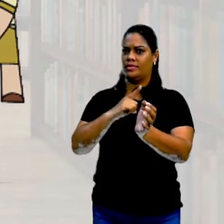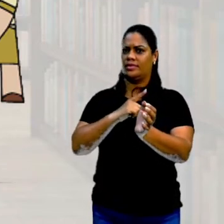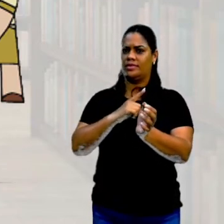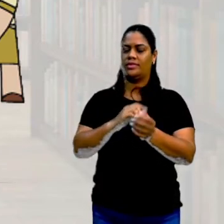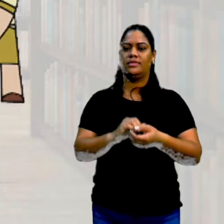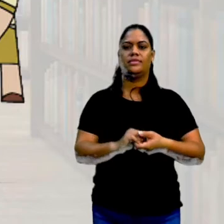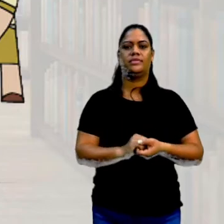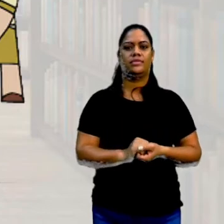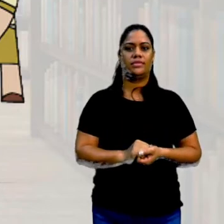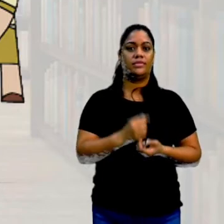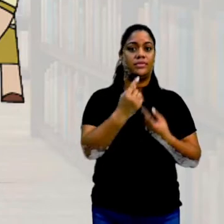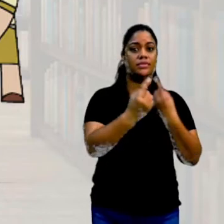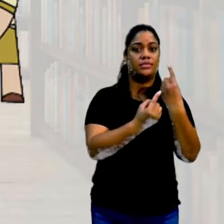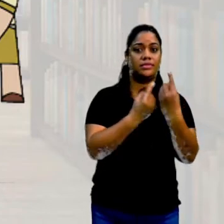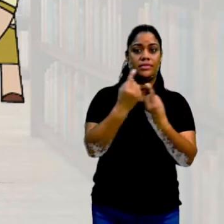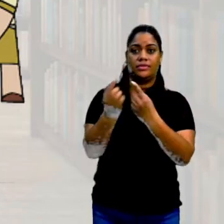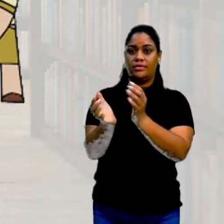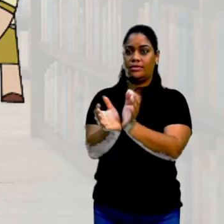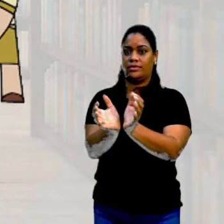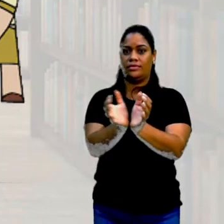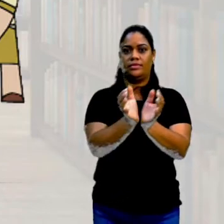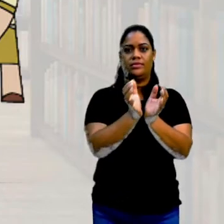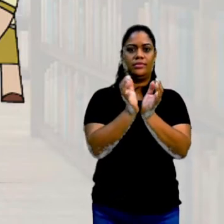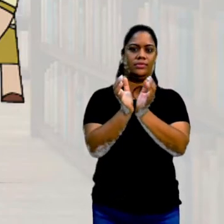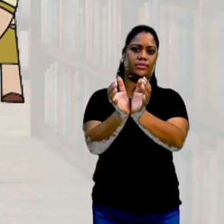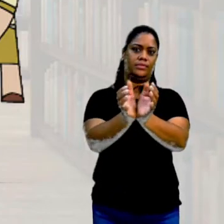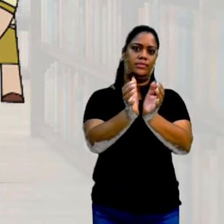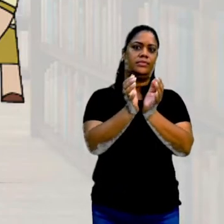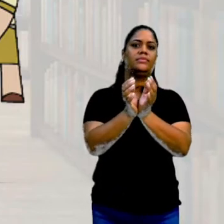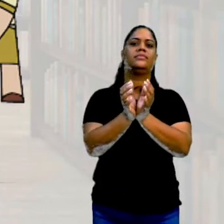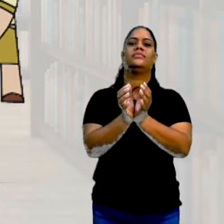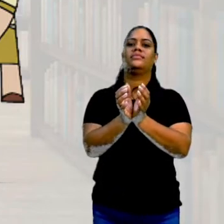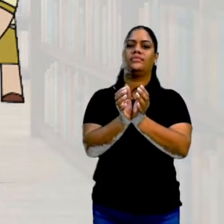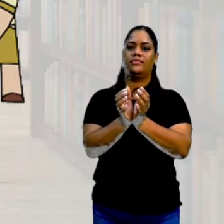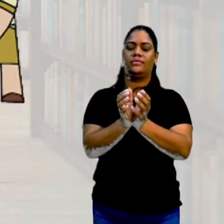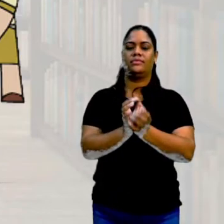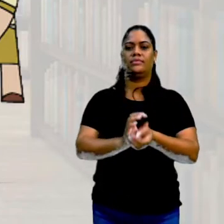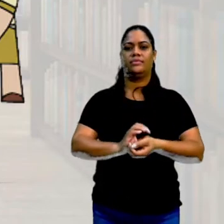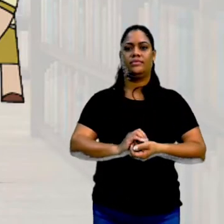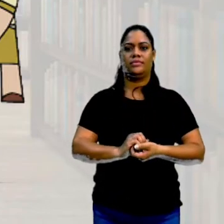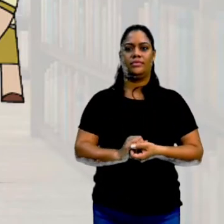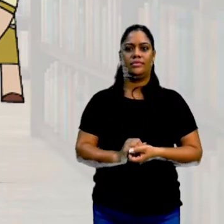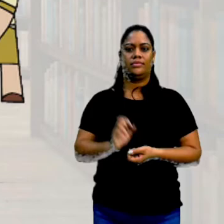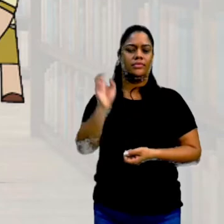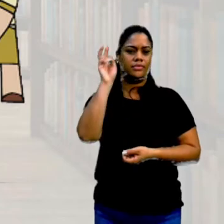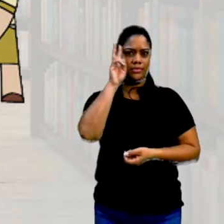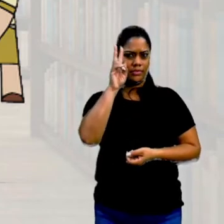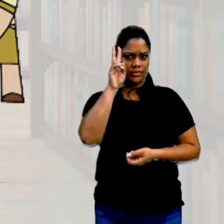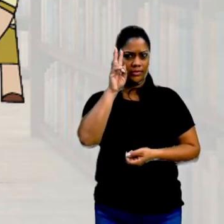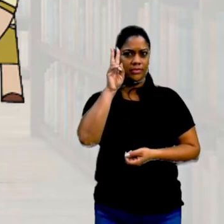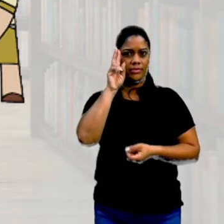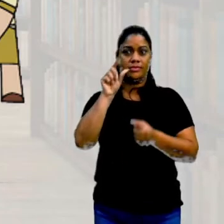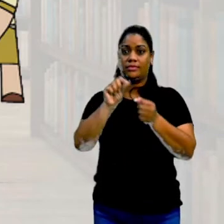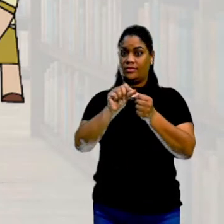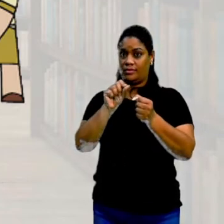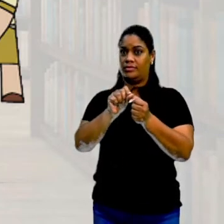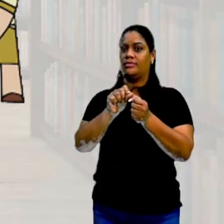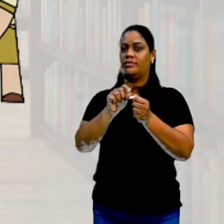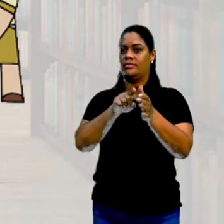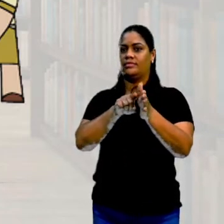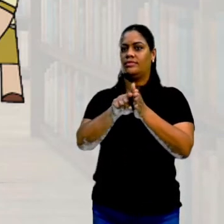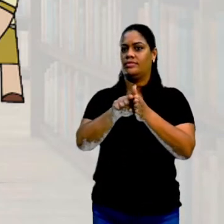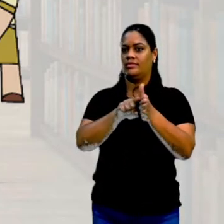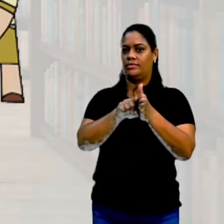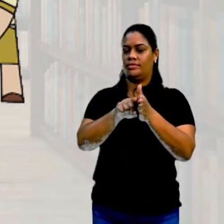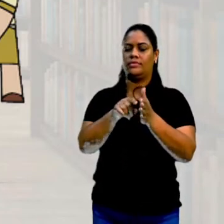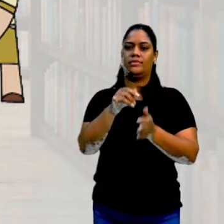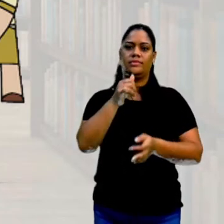E que cada um desses grupos, eles têm que ser lembrados na hora de se fazer uma pesquisa. Está